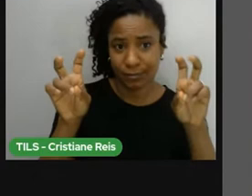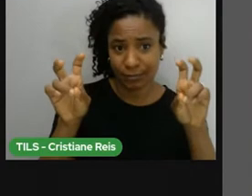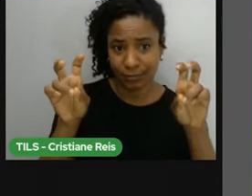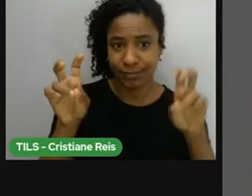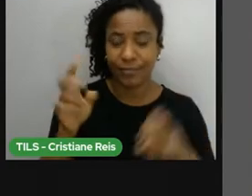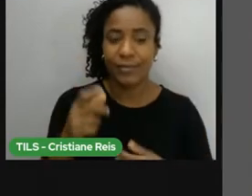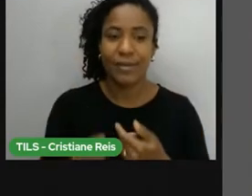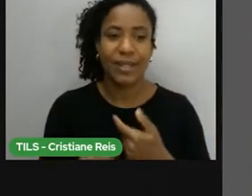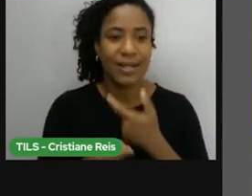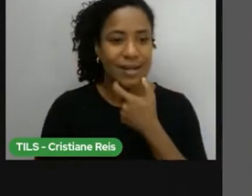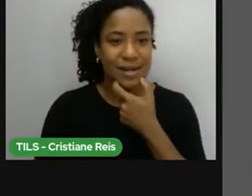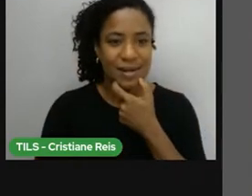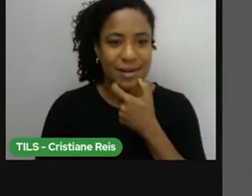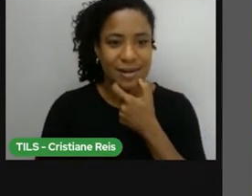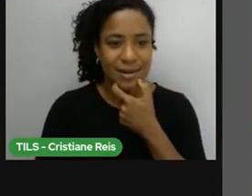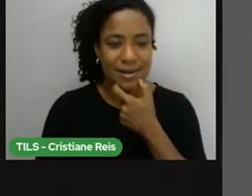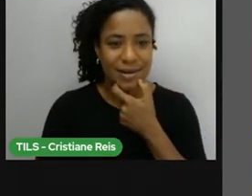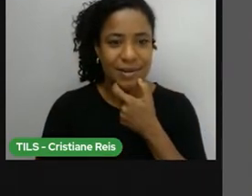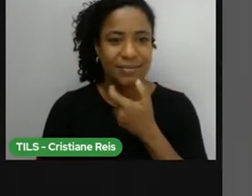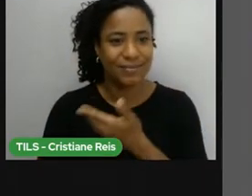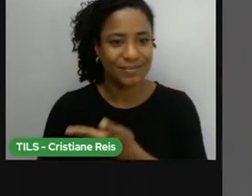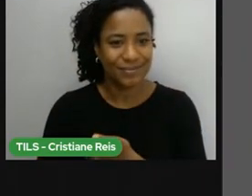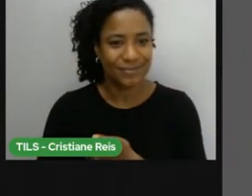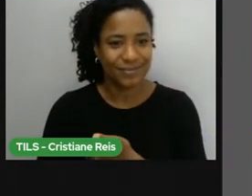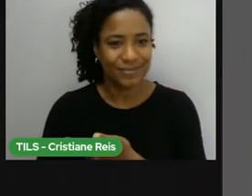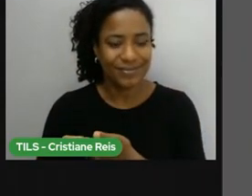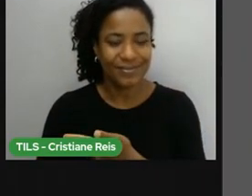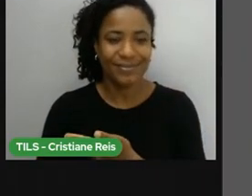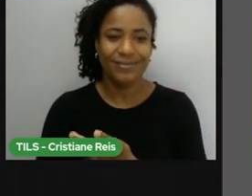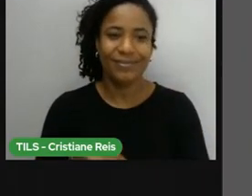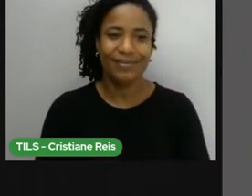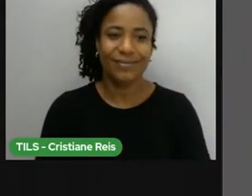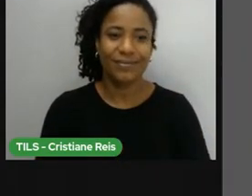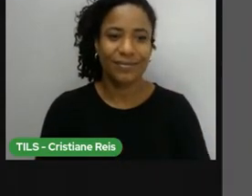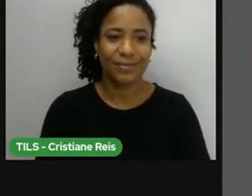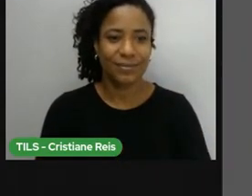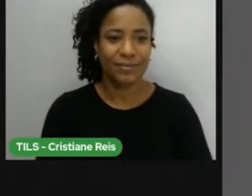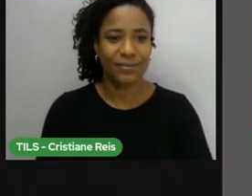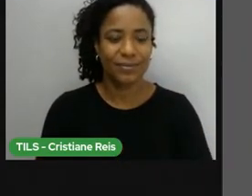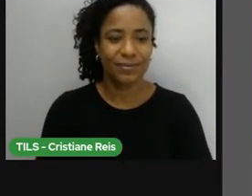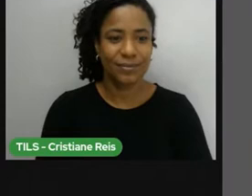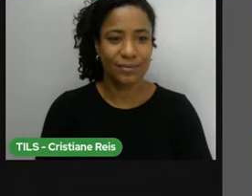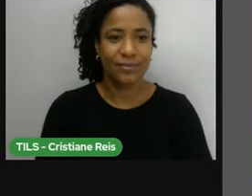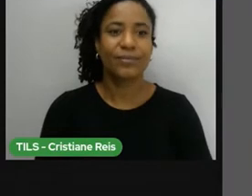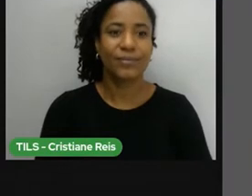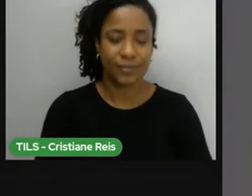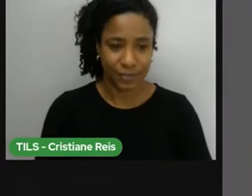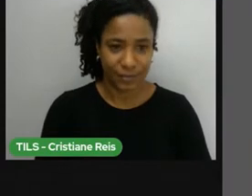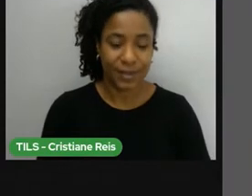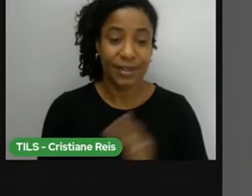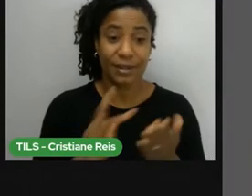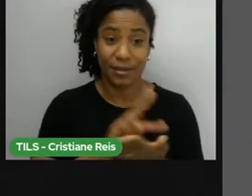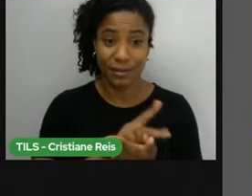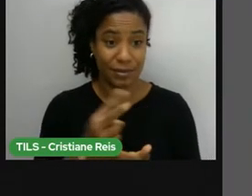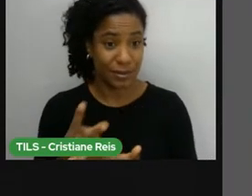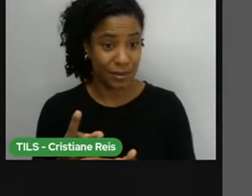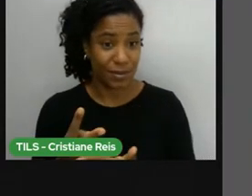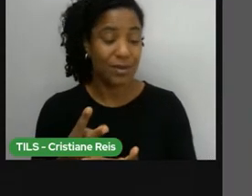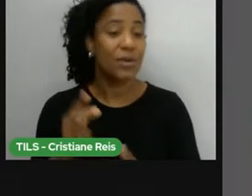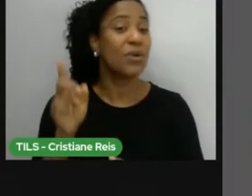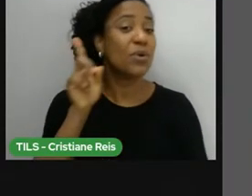os americanos veem